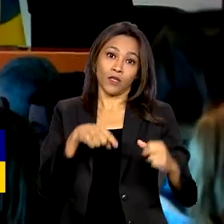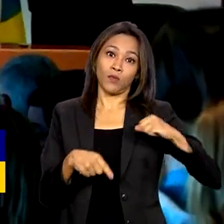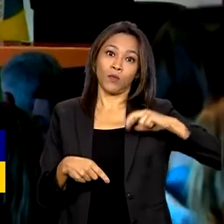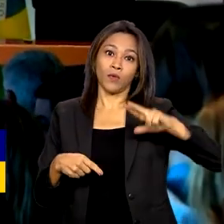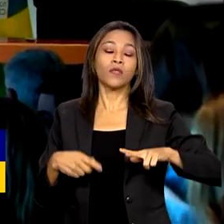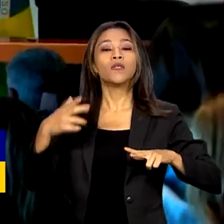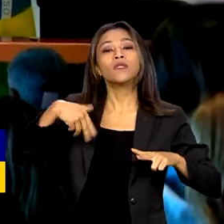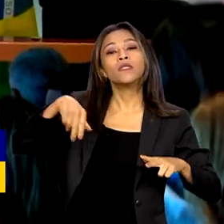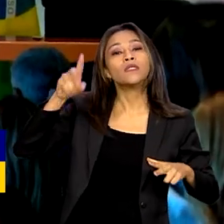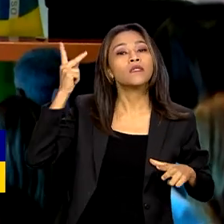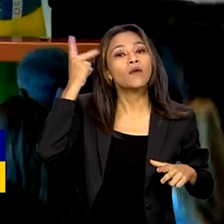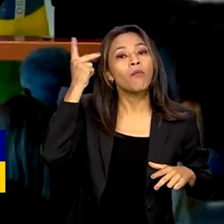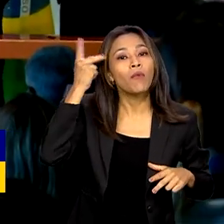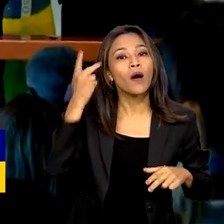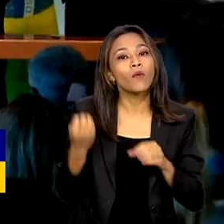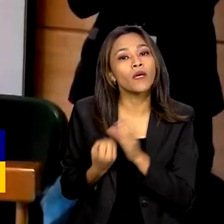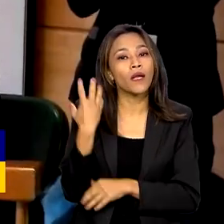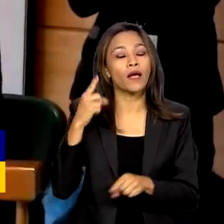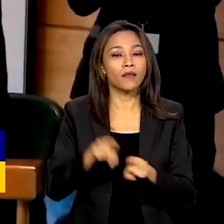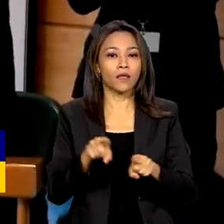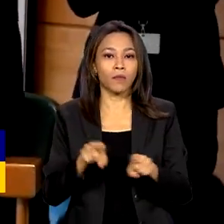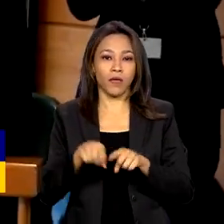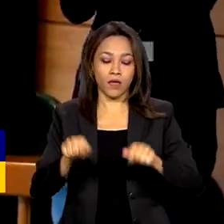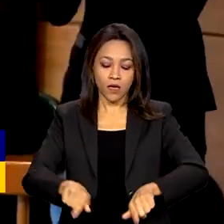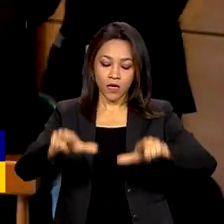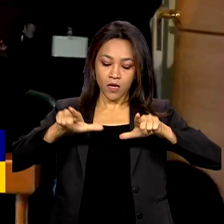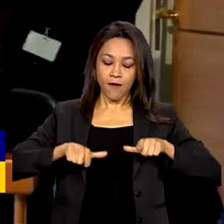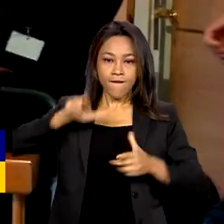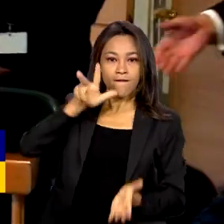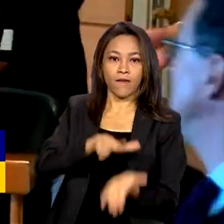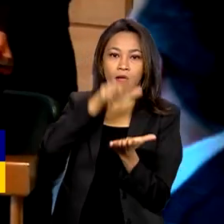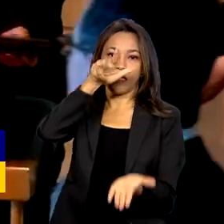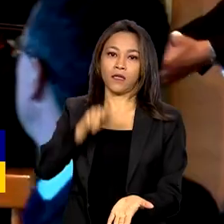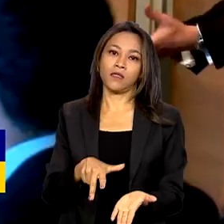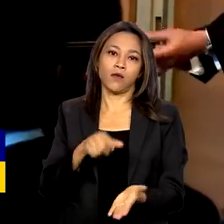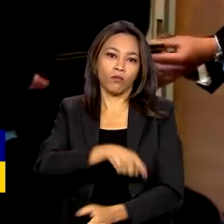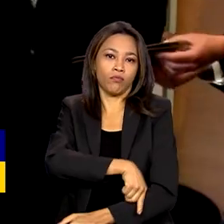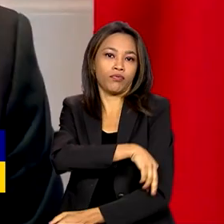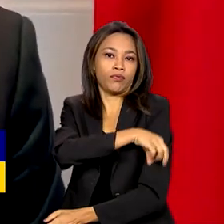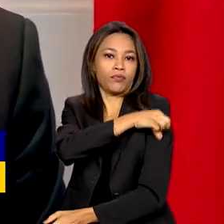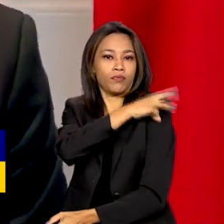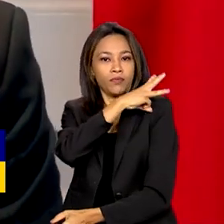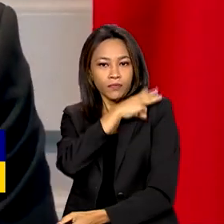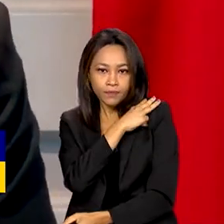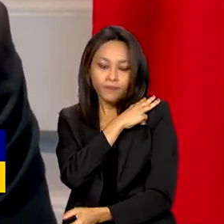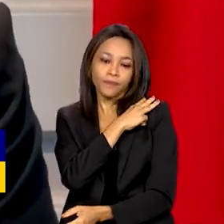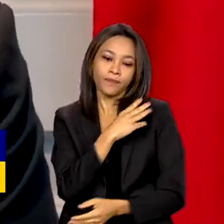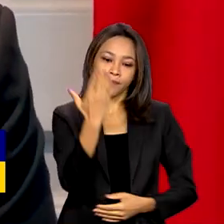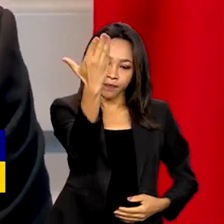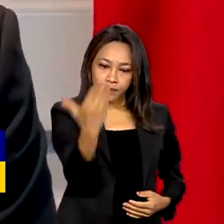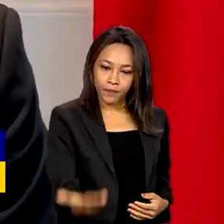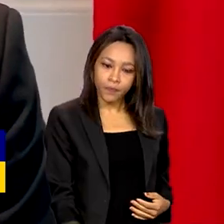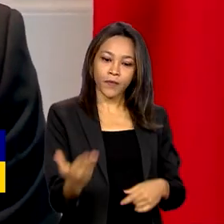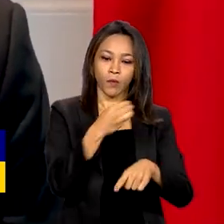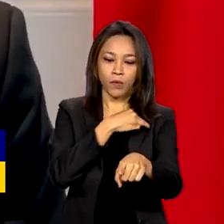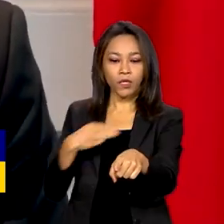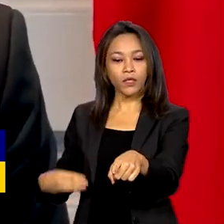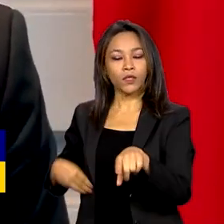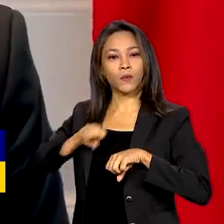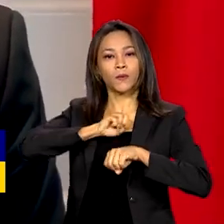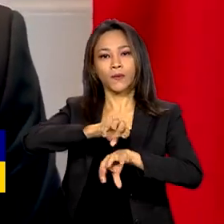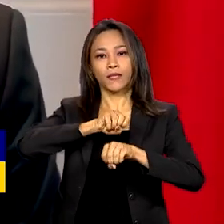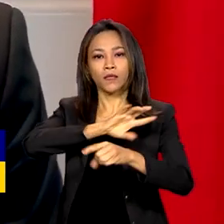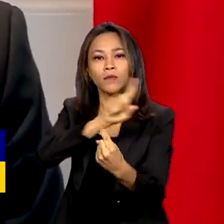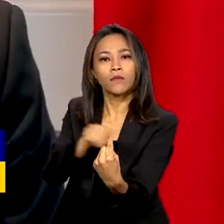concessão de equivalência de diplomas dos ensinos fundamental e médio. Segundo o ministro da Educação, o